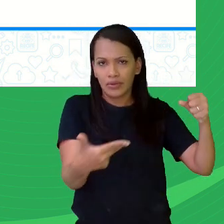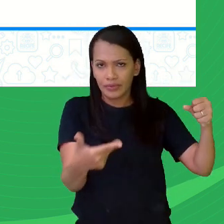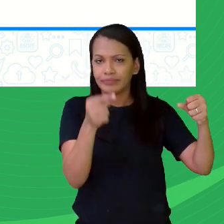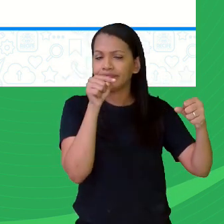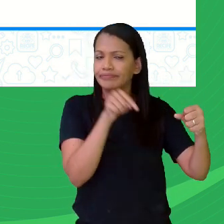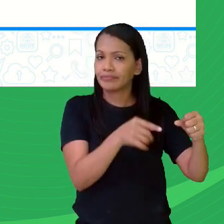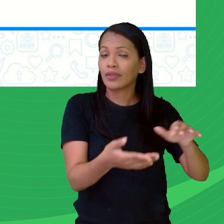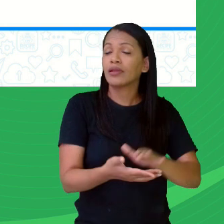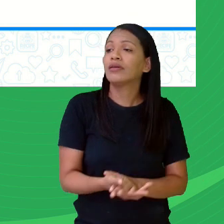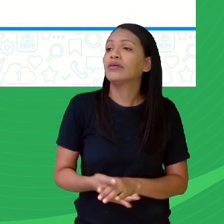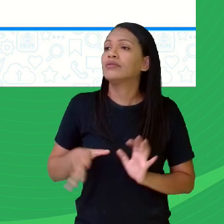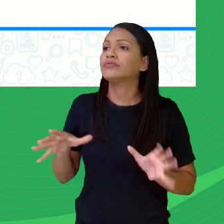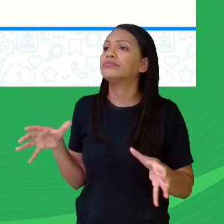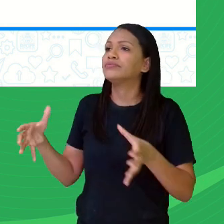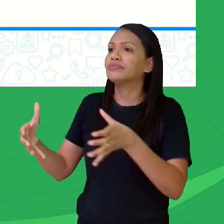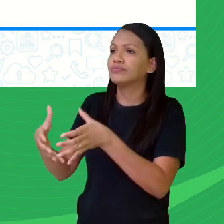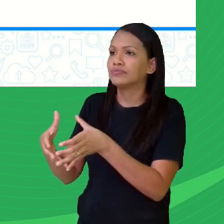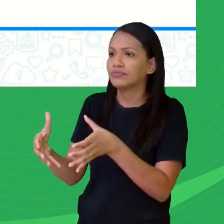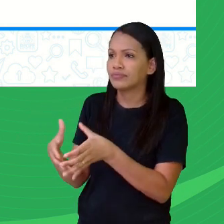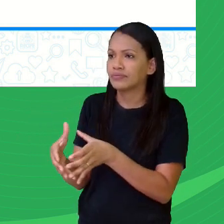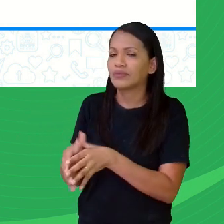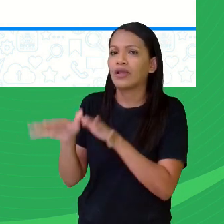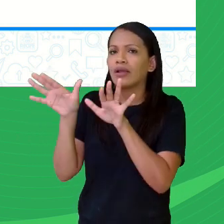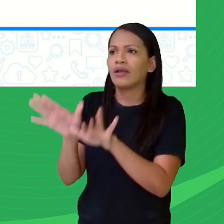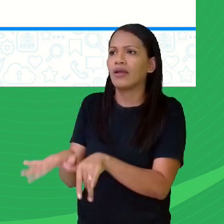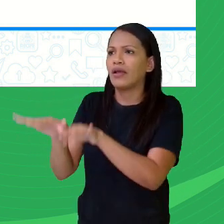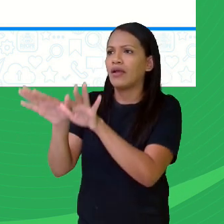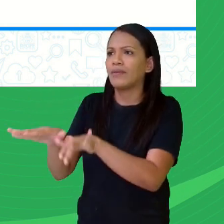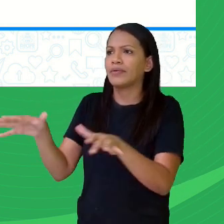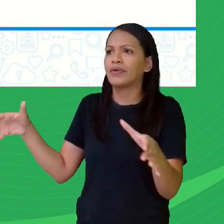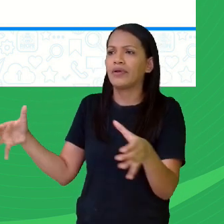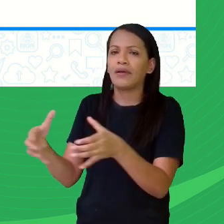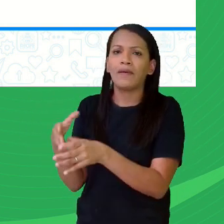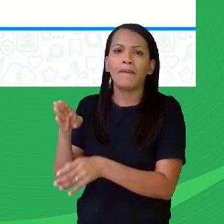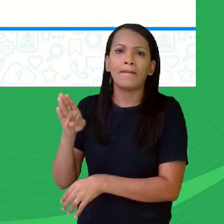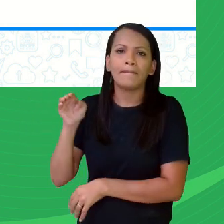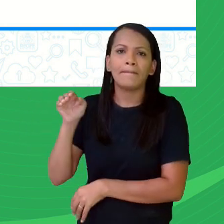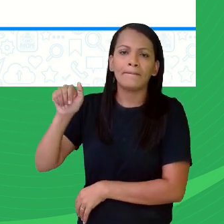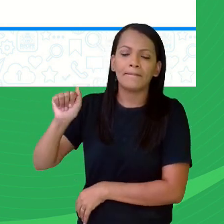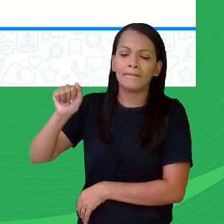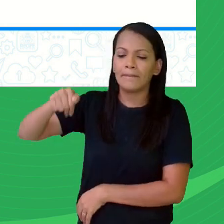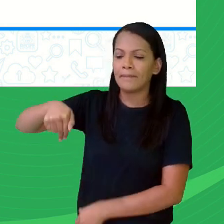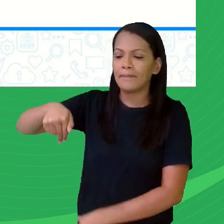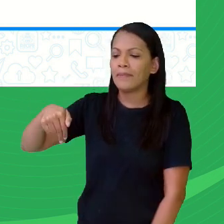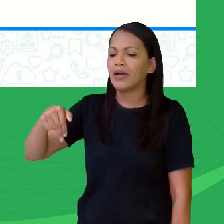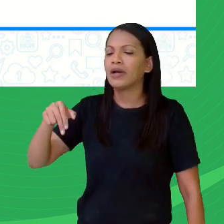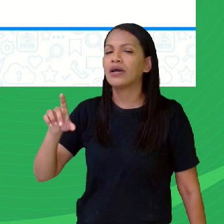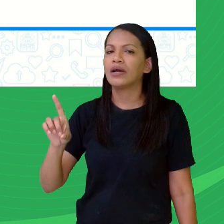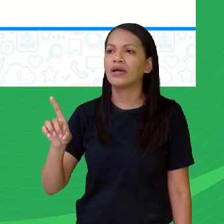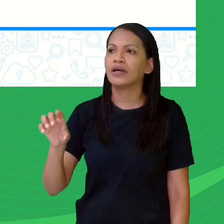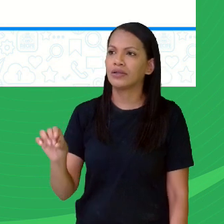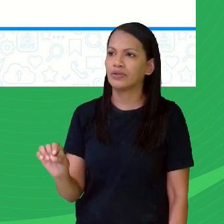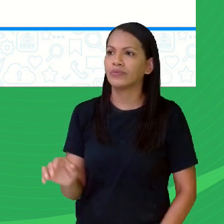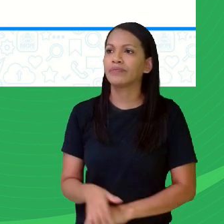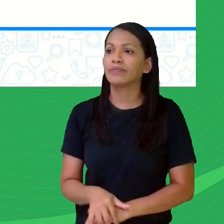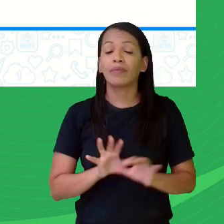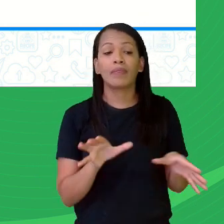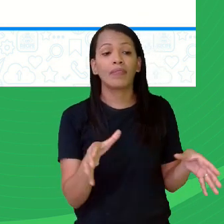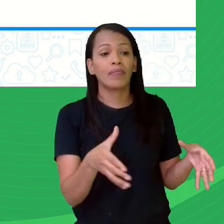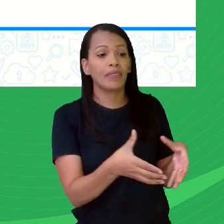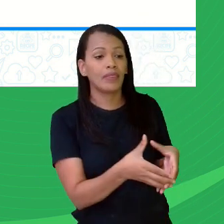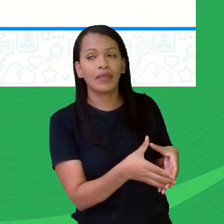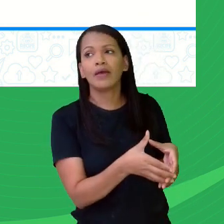uma revoada. Coletivo de cabras, fato e rebanho. A gente escuta mais rebanho, não é tão comum falar o